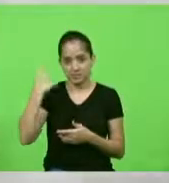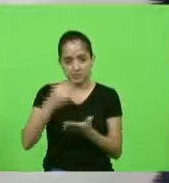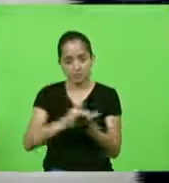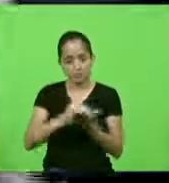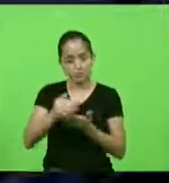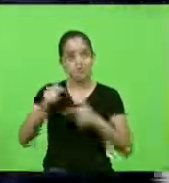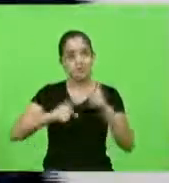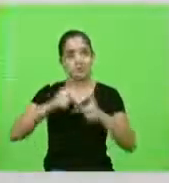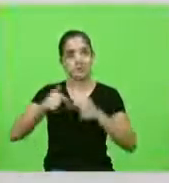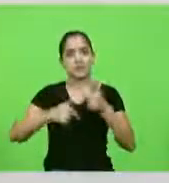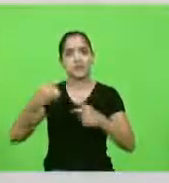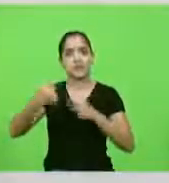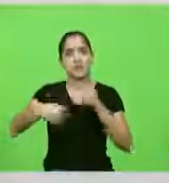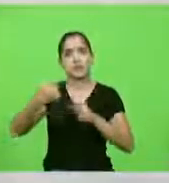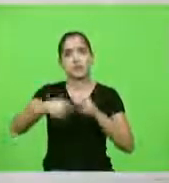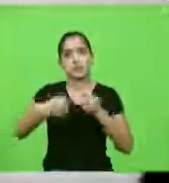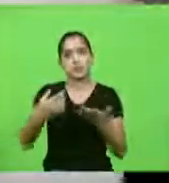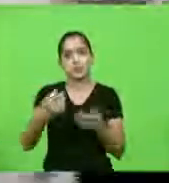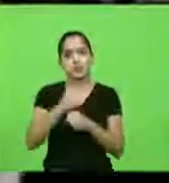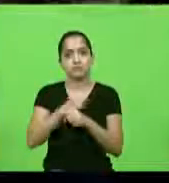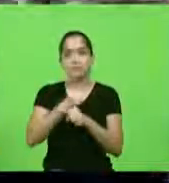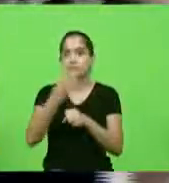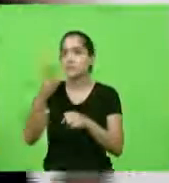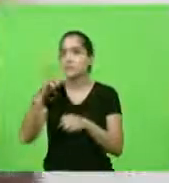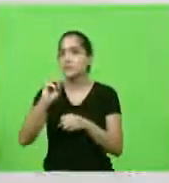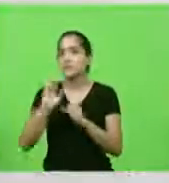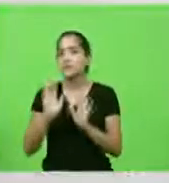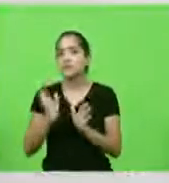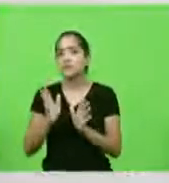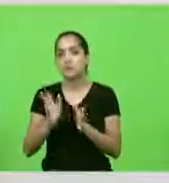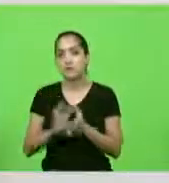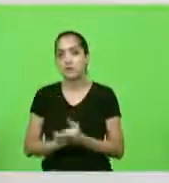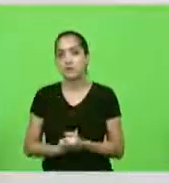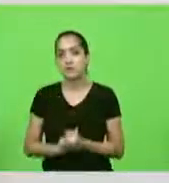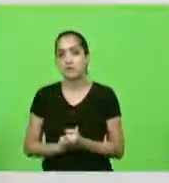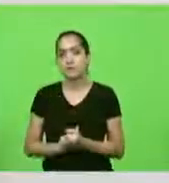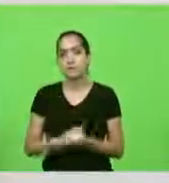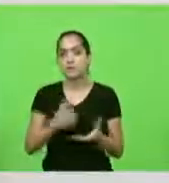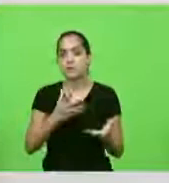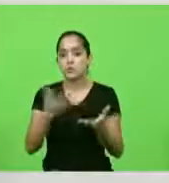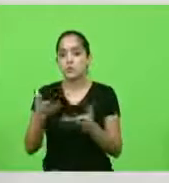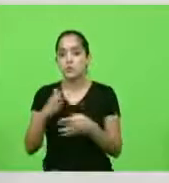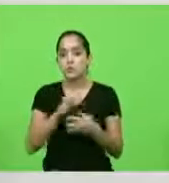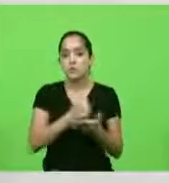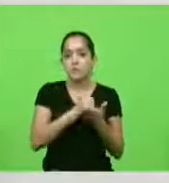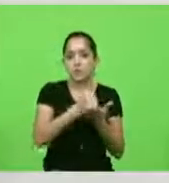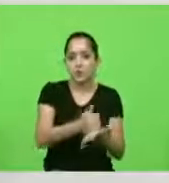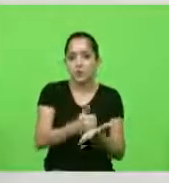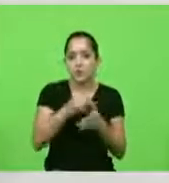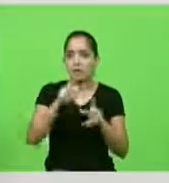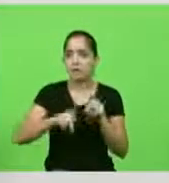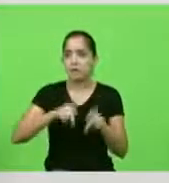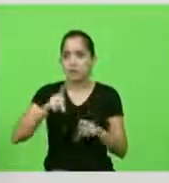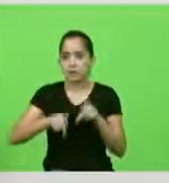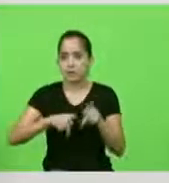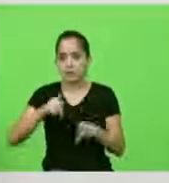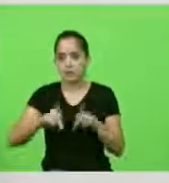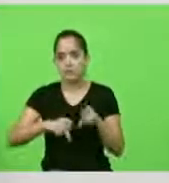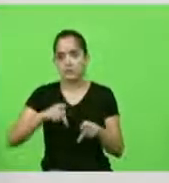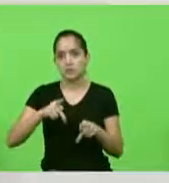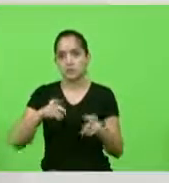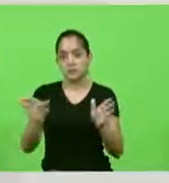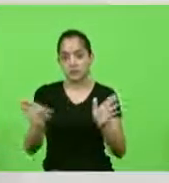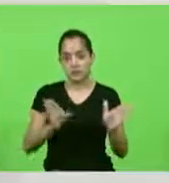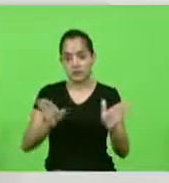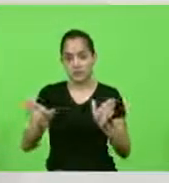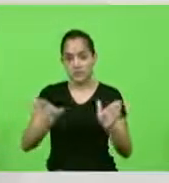são 30 anos buscando servir o povo catarinense neste período